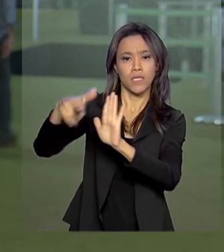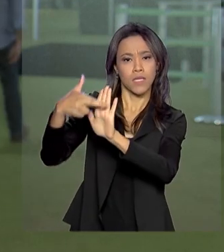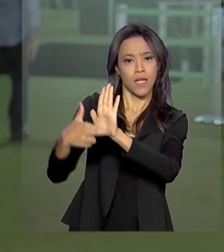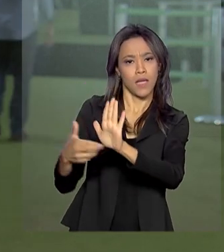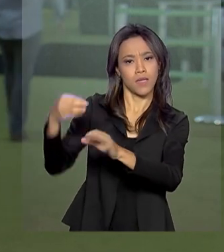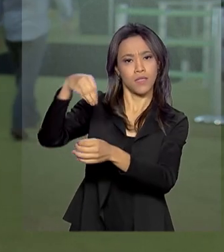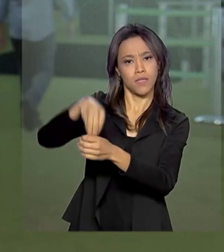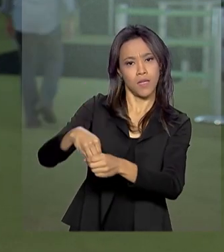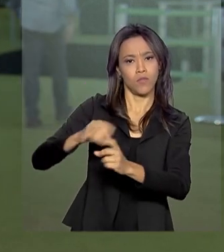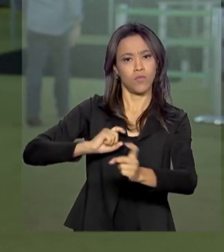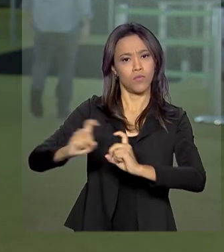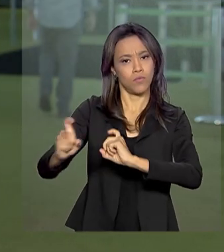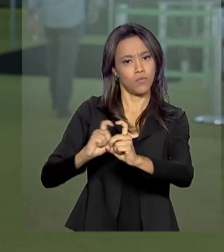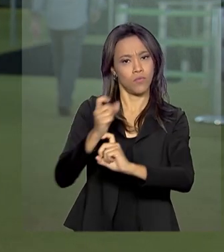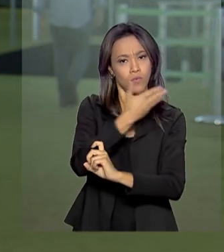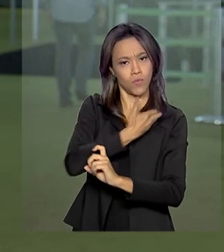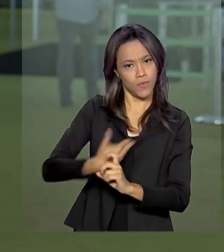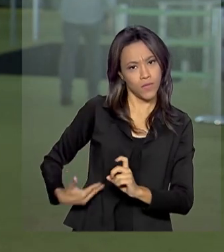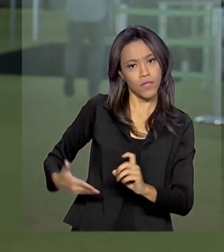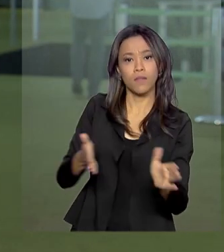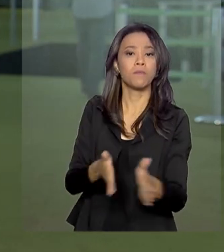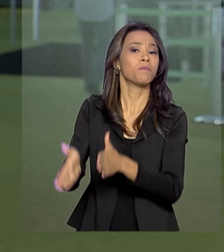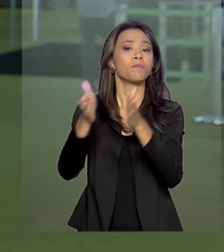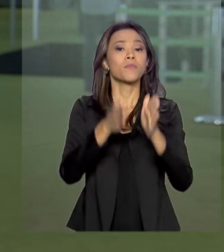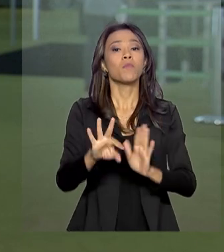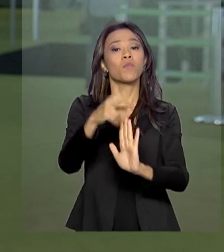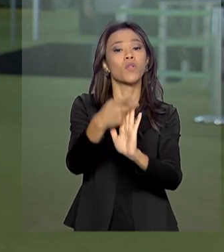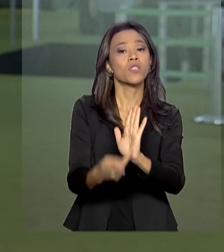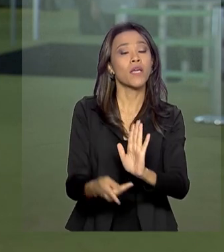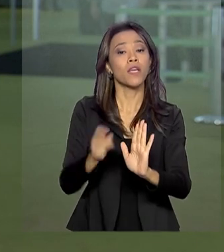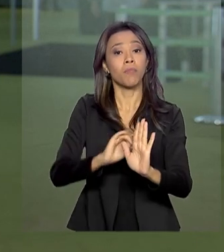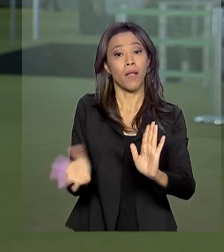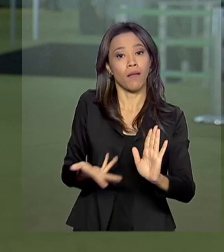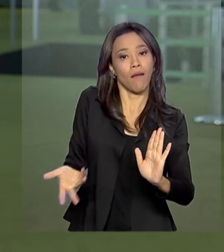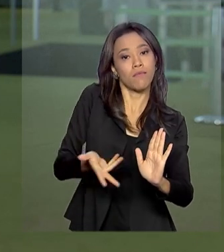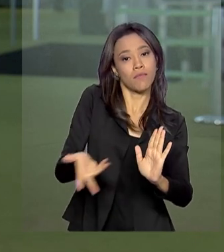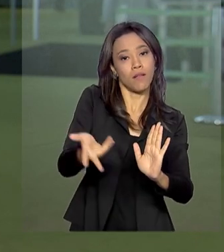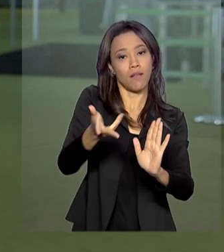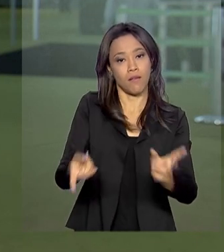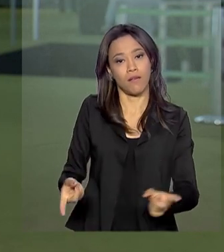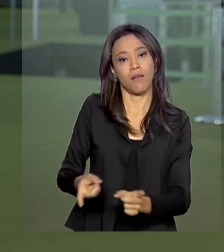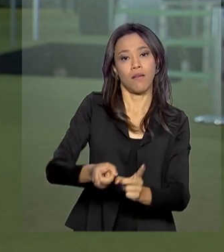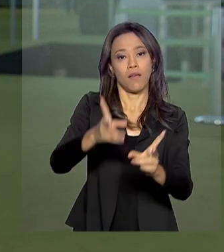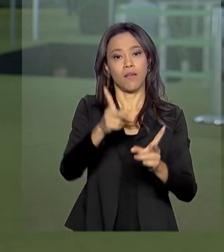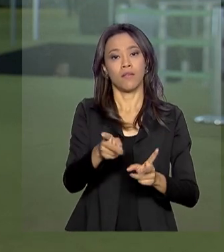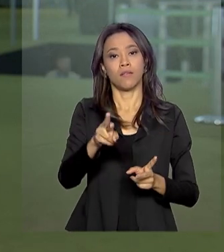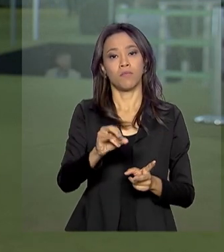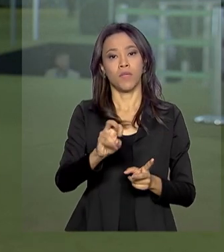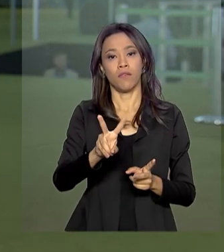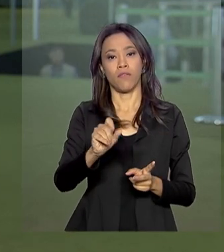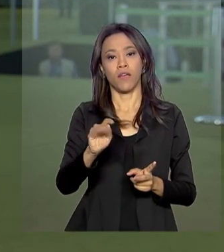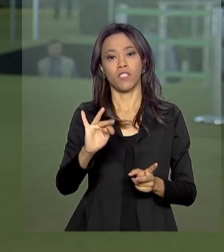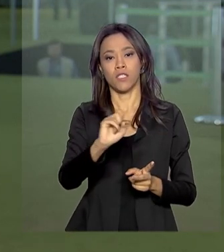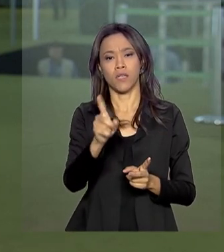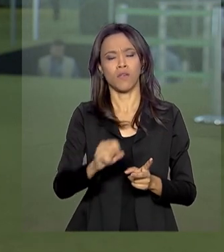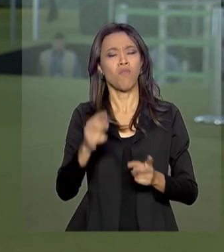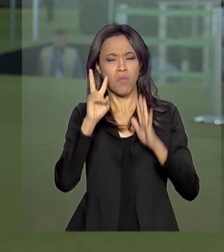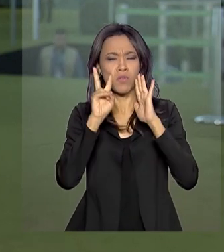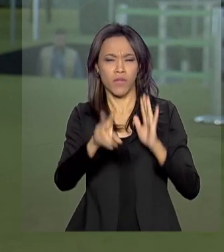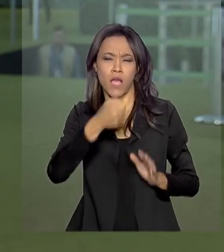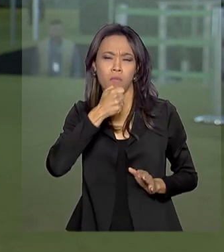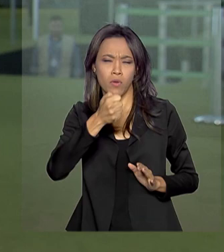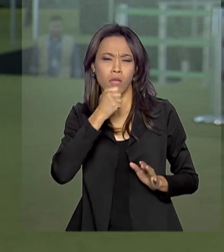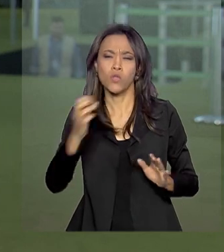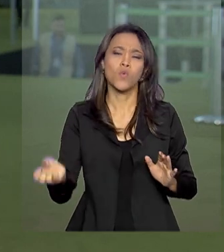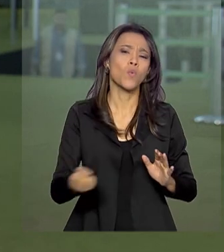e também projetos para acelerar as privatizações. Vamos ver na reportagem aí quais foram os principais avanços do